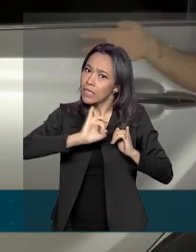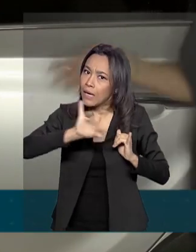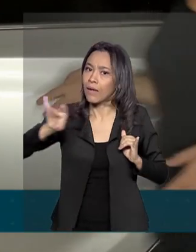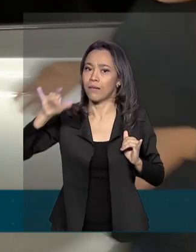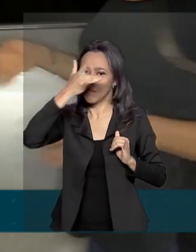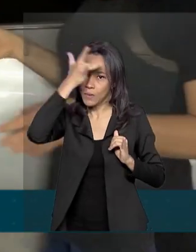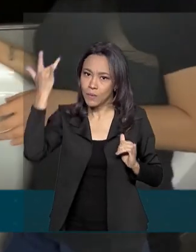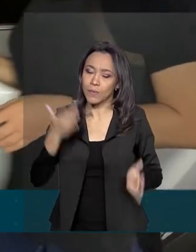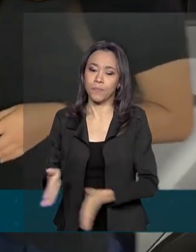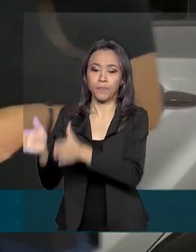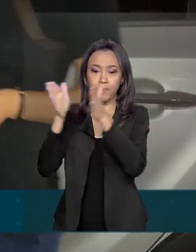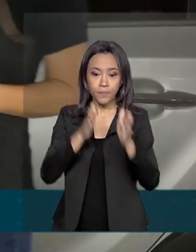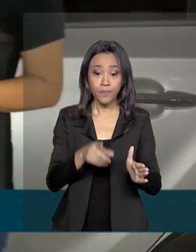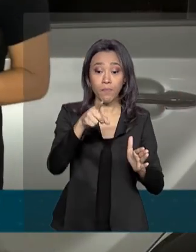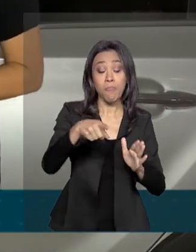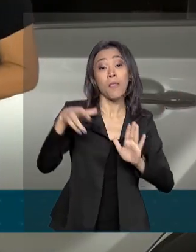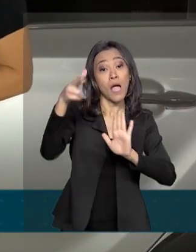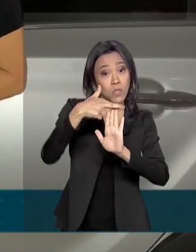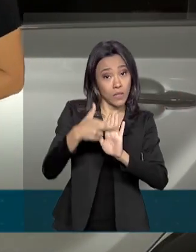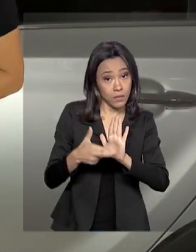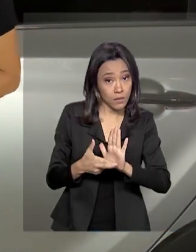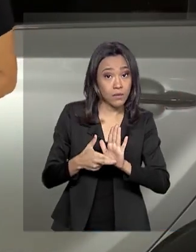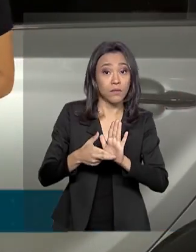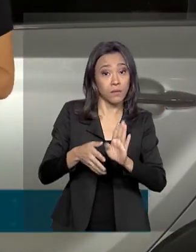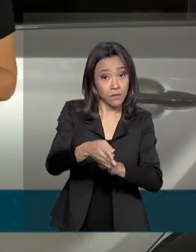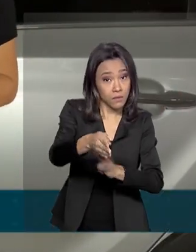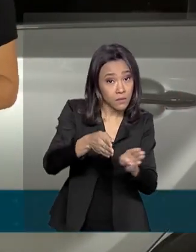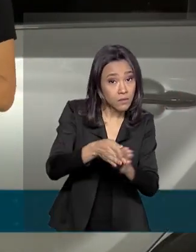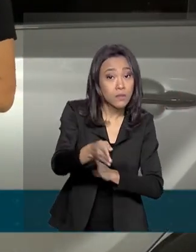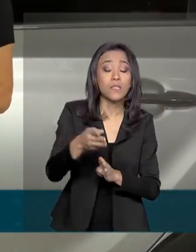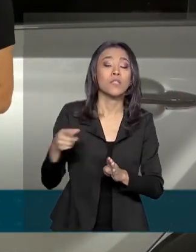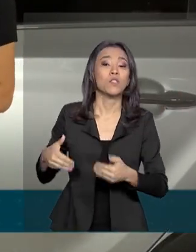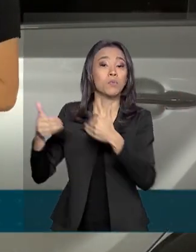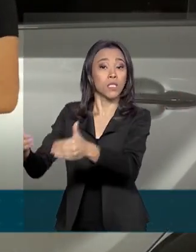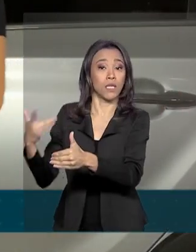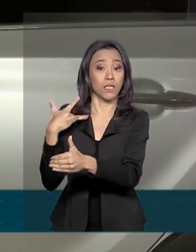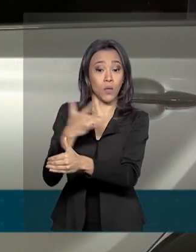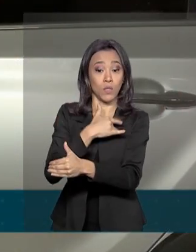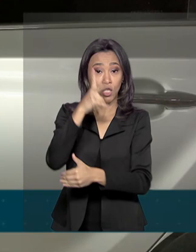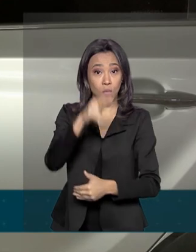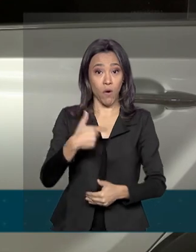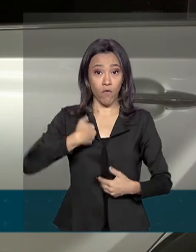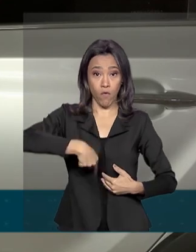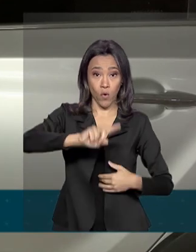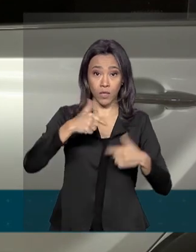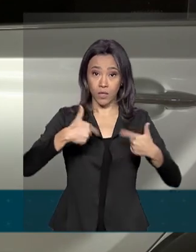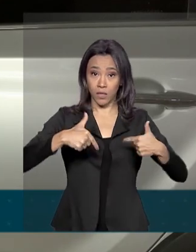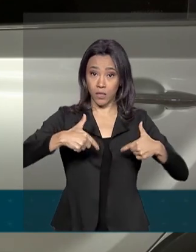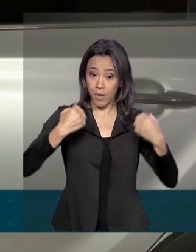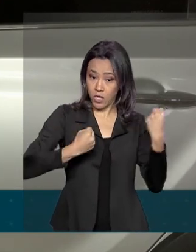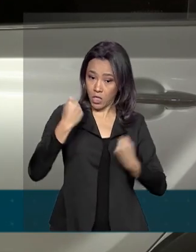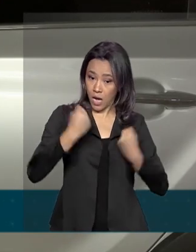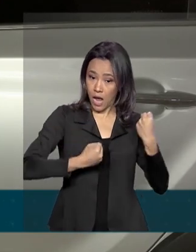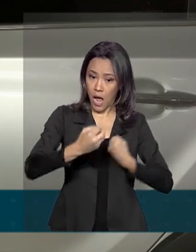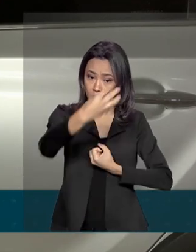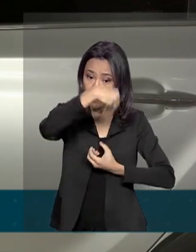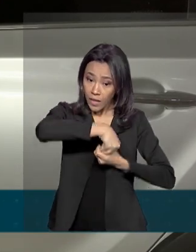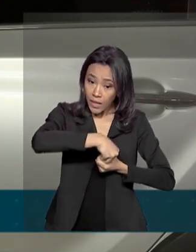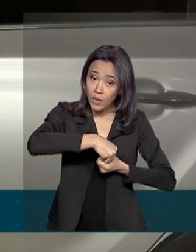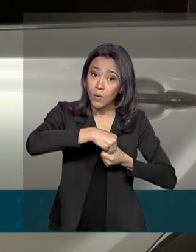Entre as recomendações do Ministério da Saúde para quem vai trabalhar de carro, como eu, está manter o interior do veículo sempre